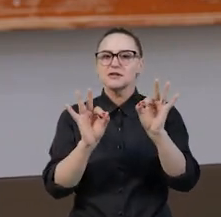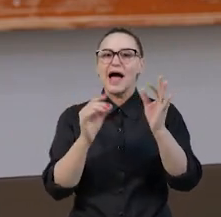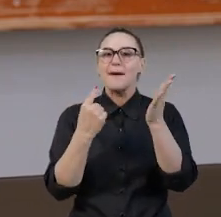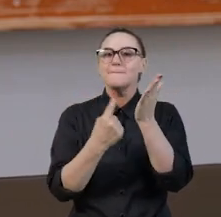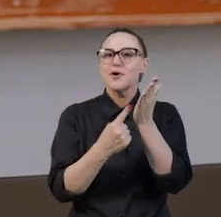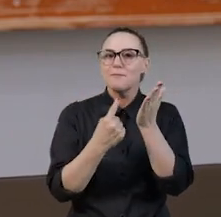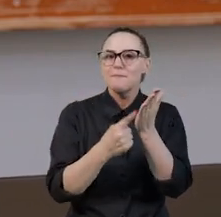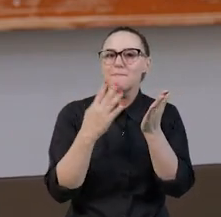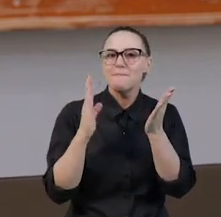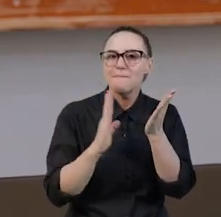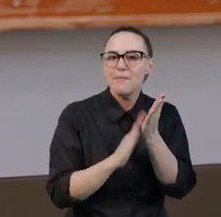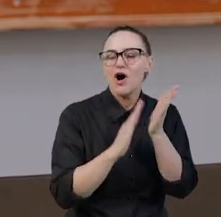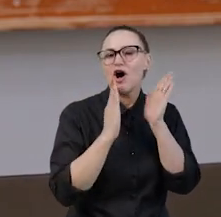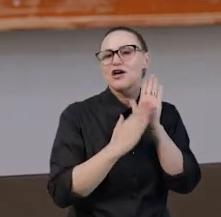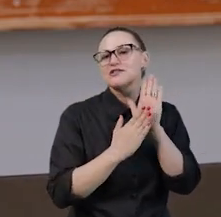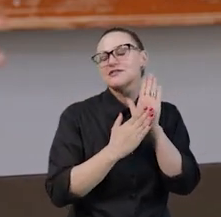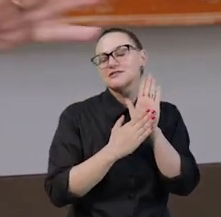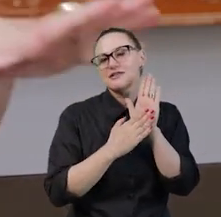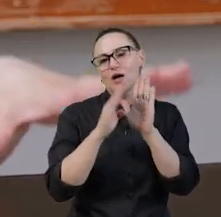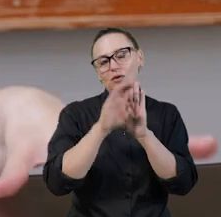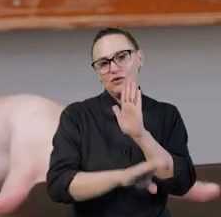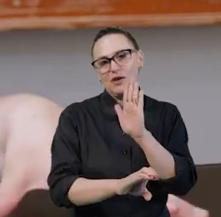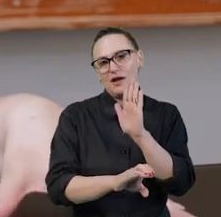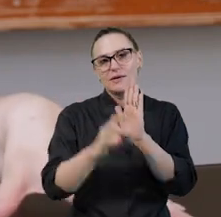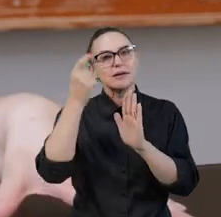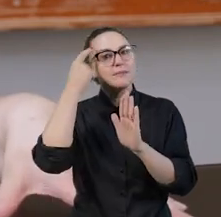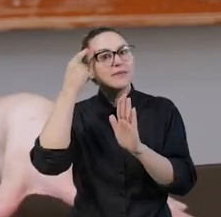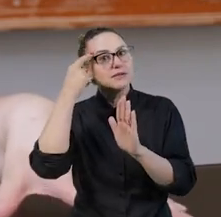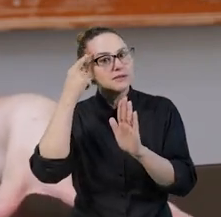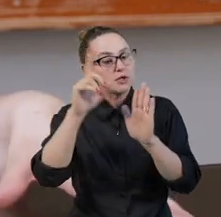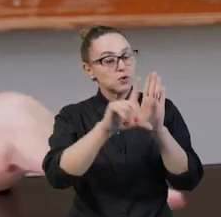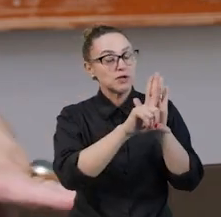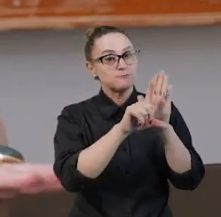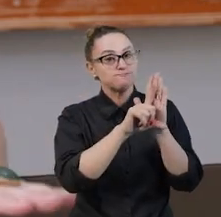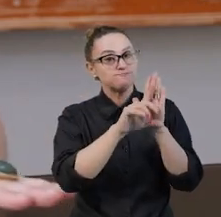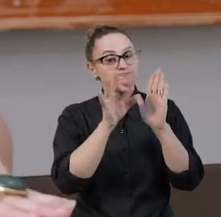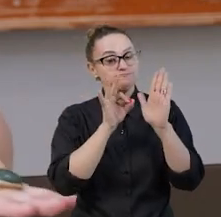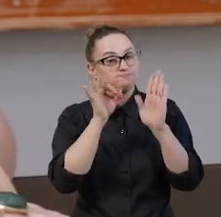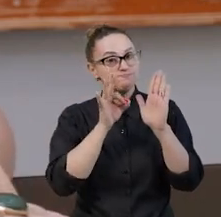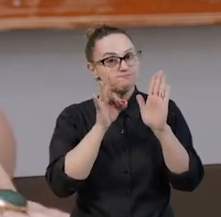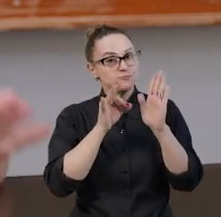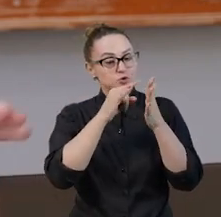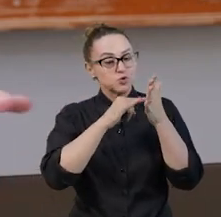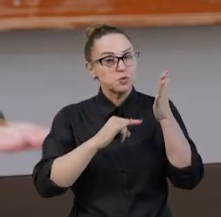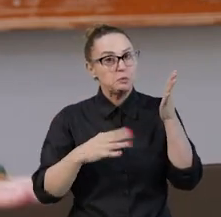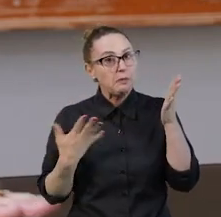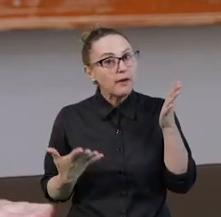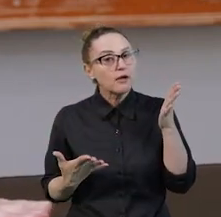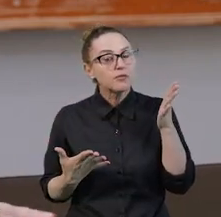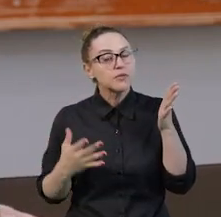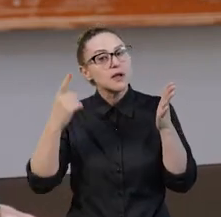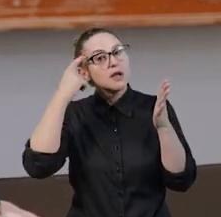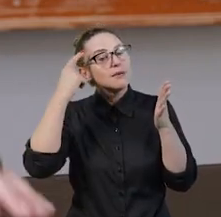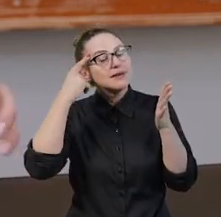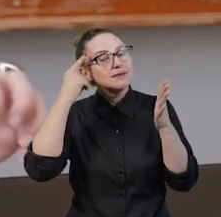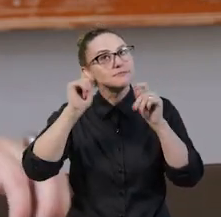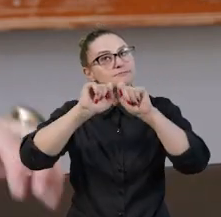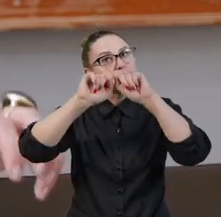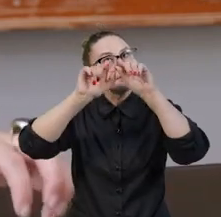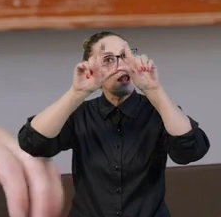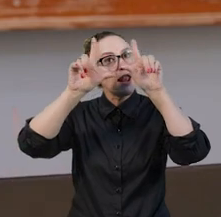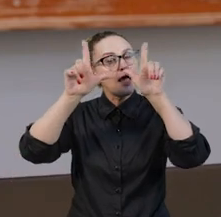pautada no conhecimento das prerrogativas legais e também elas precisam ter muito claro